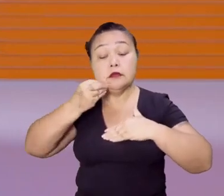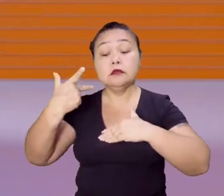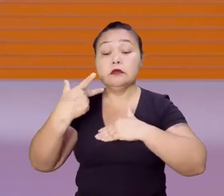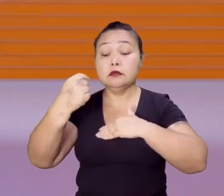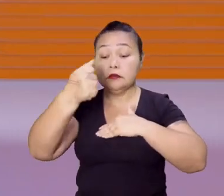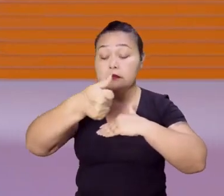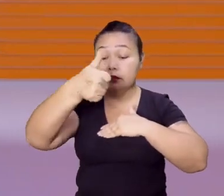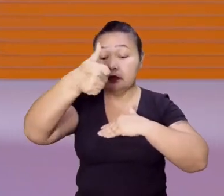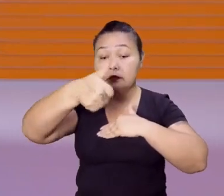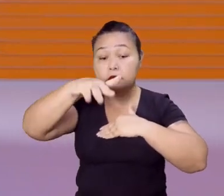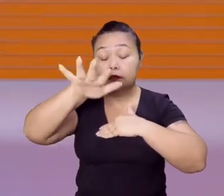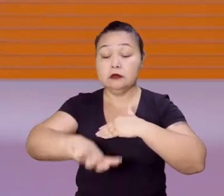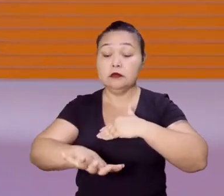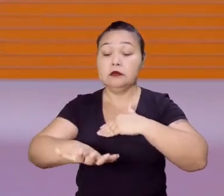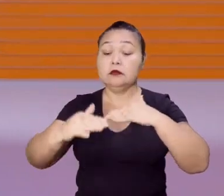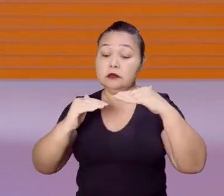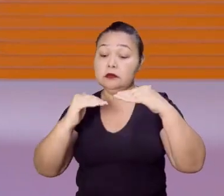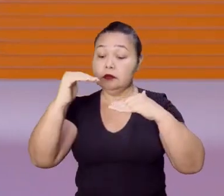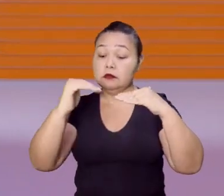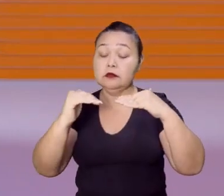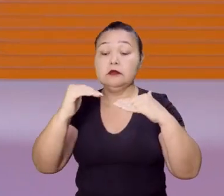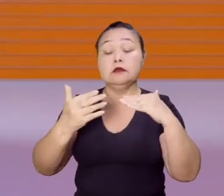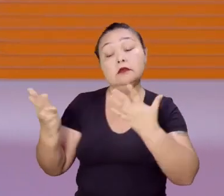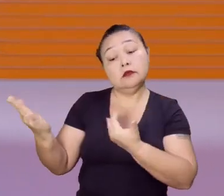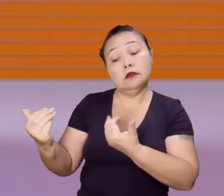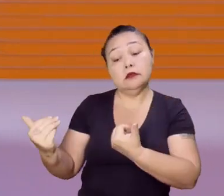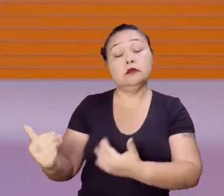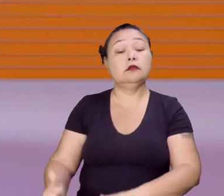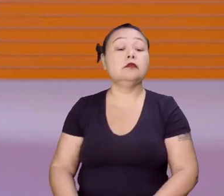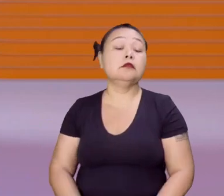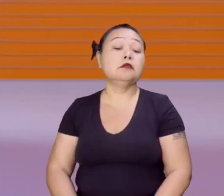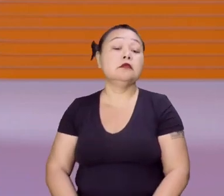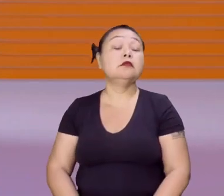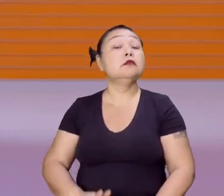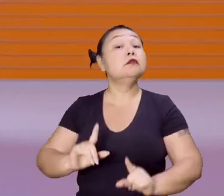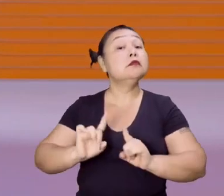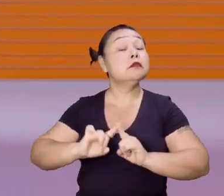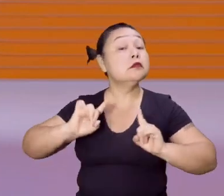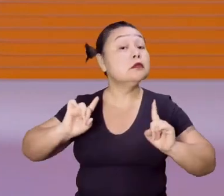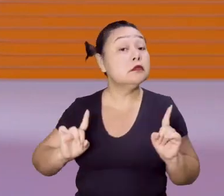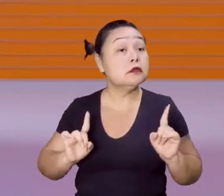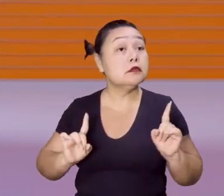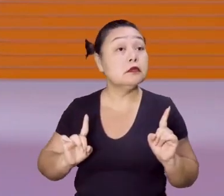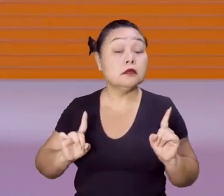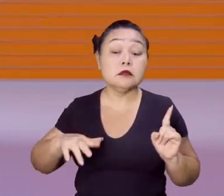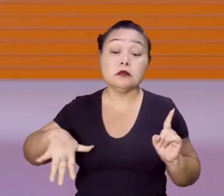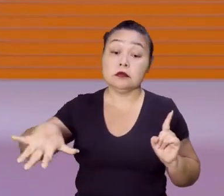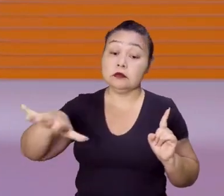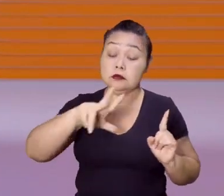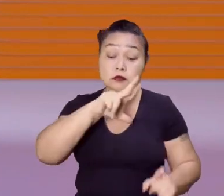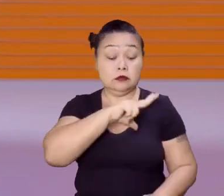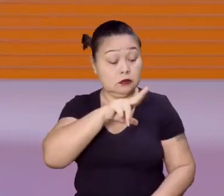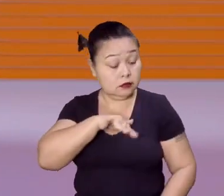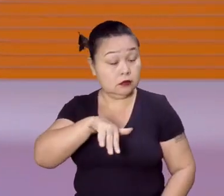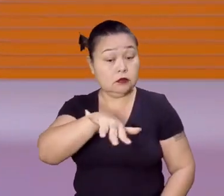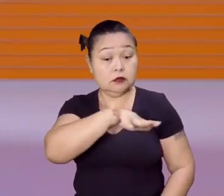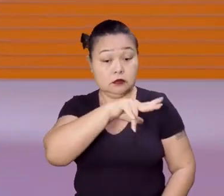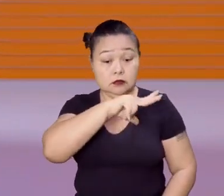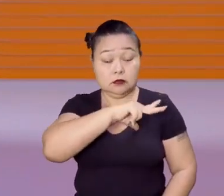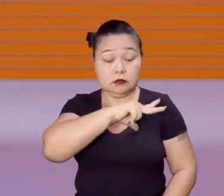nesse sentido, no caso dela empatar com outra pessoa mais jovem. Mas, no mundo privado,